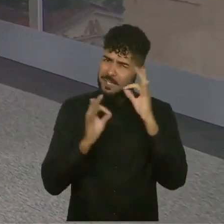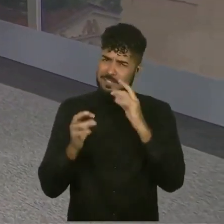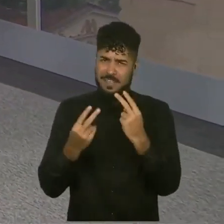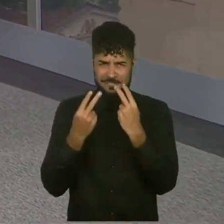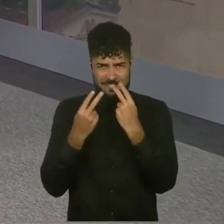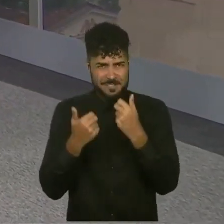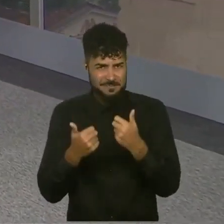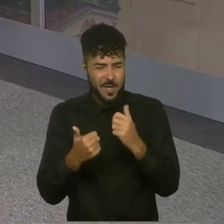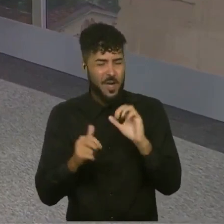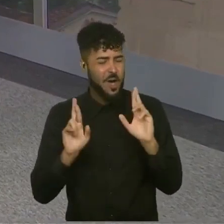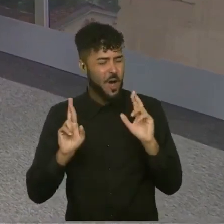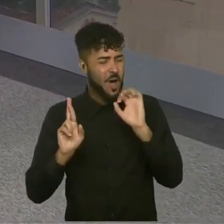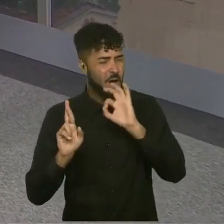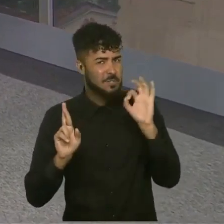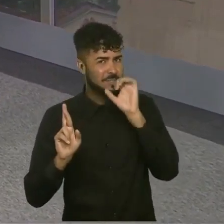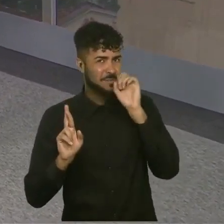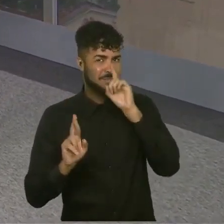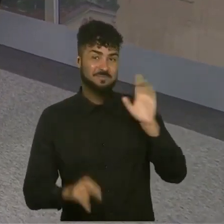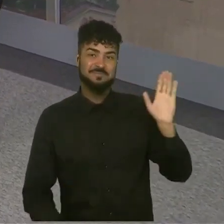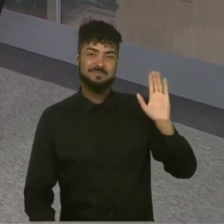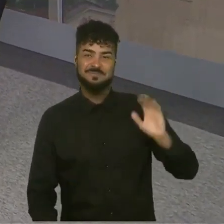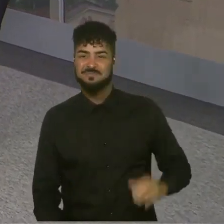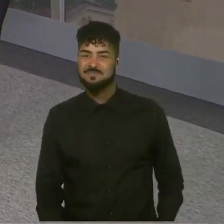pela companhia e um ótimo fim de semana. Tchau!